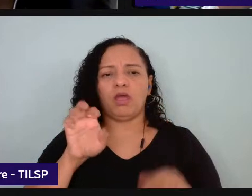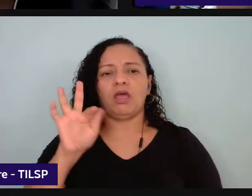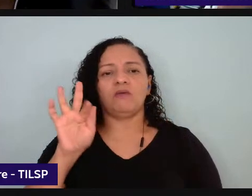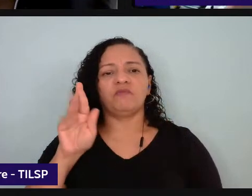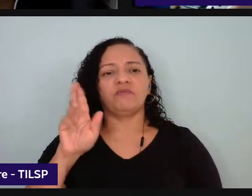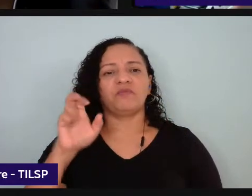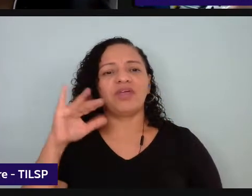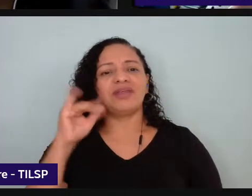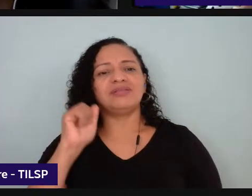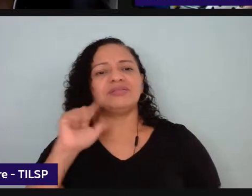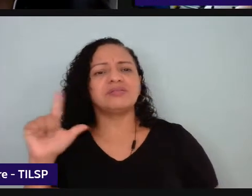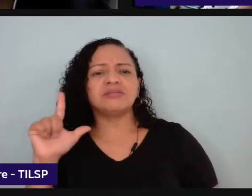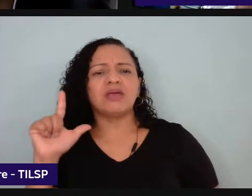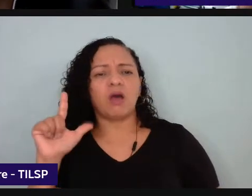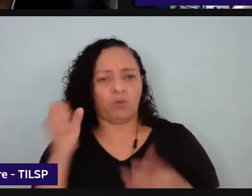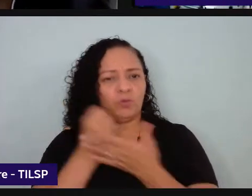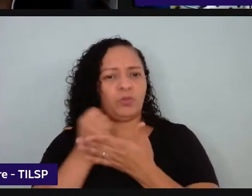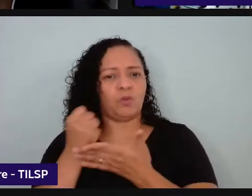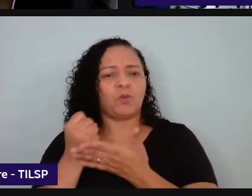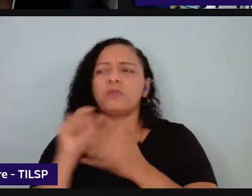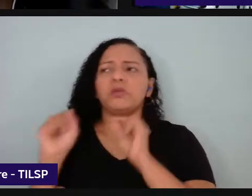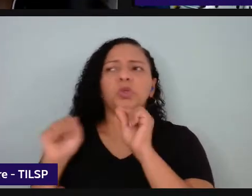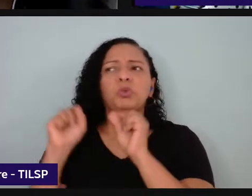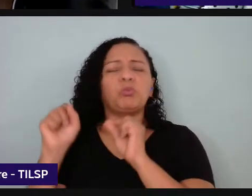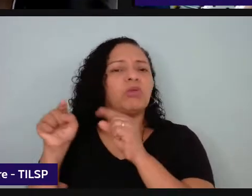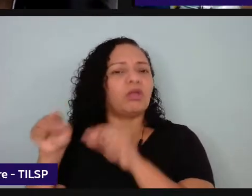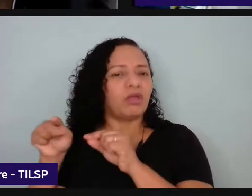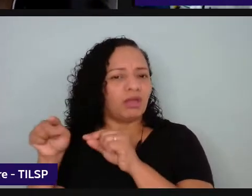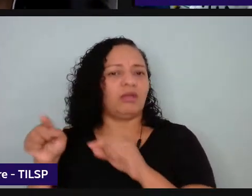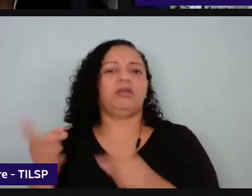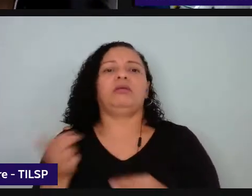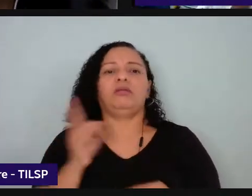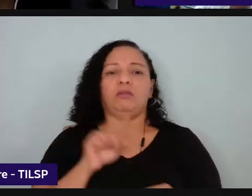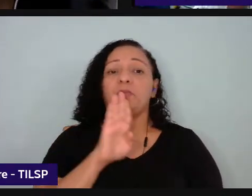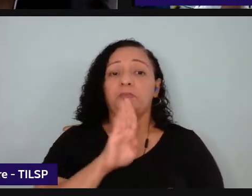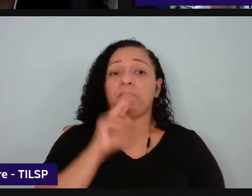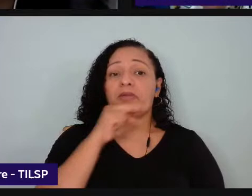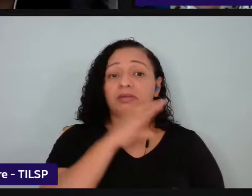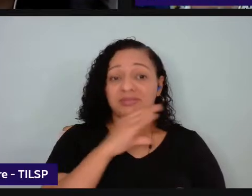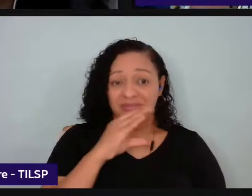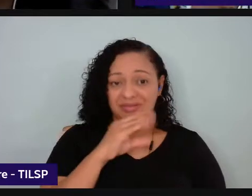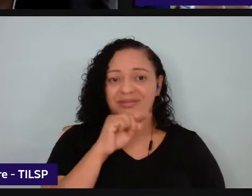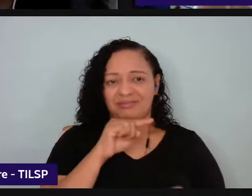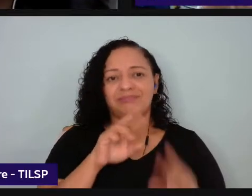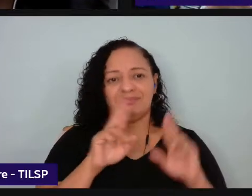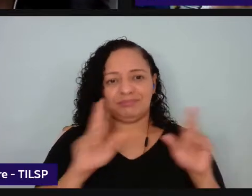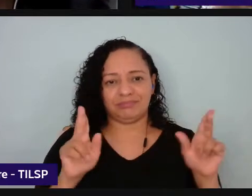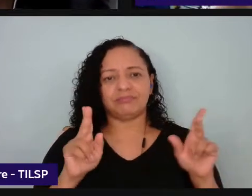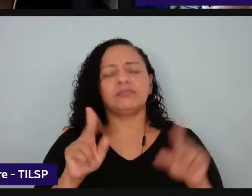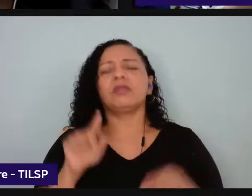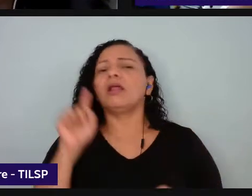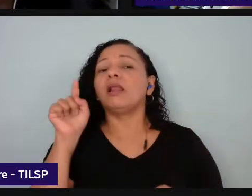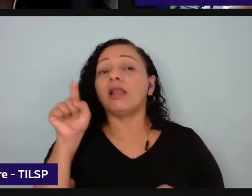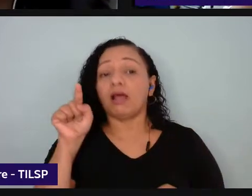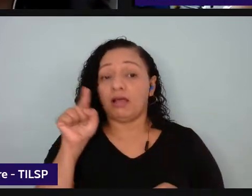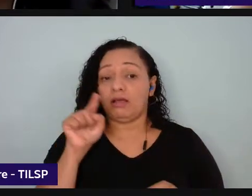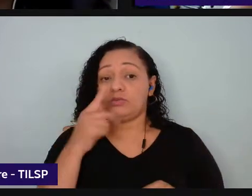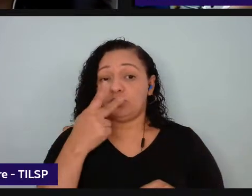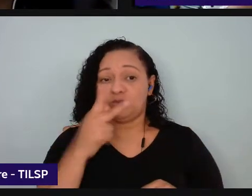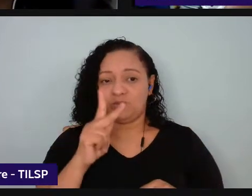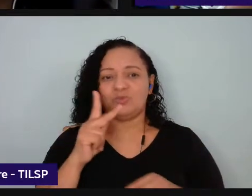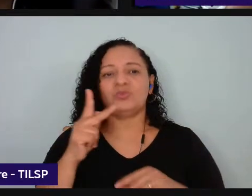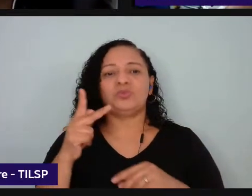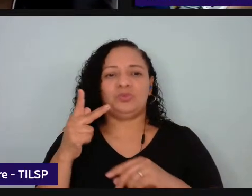esse trajeto desse referencial lá no Amazonas com certeza esses grupos né que estão